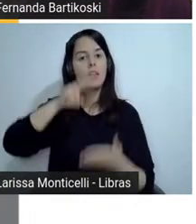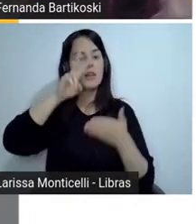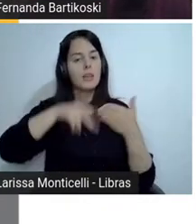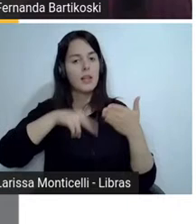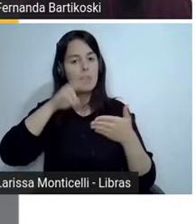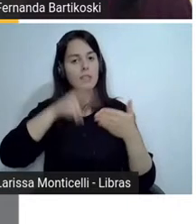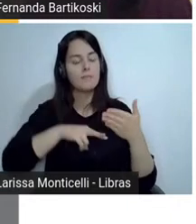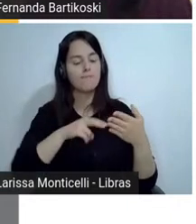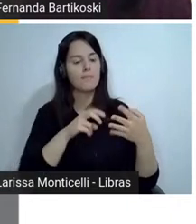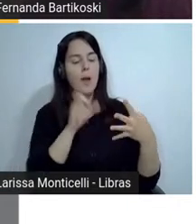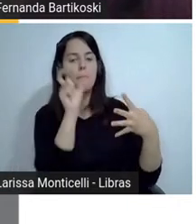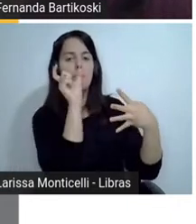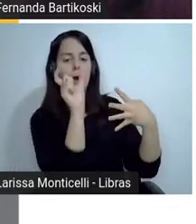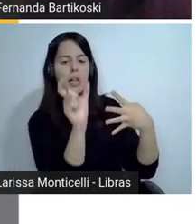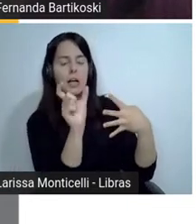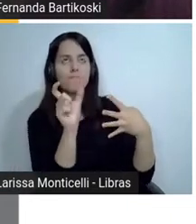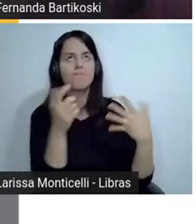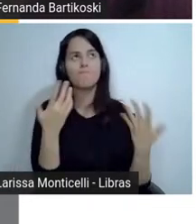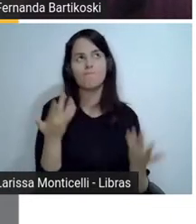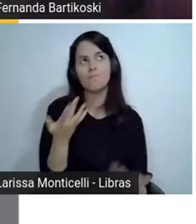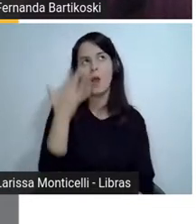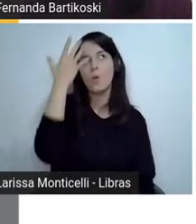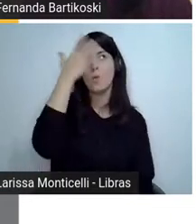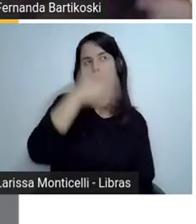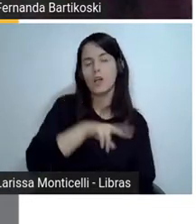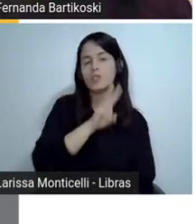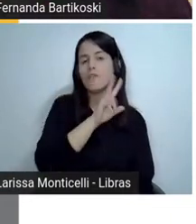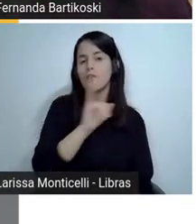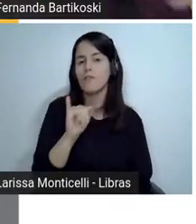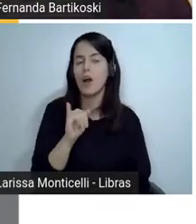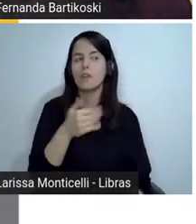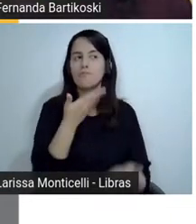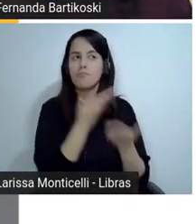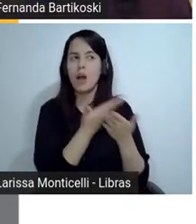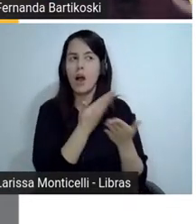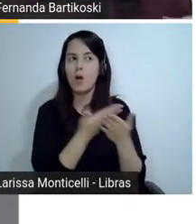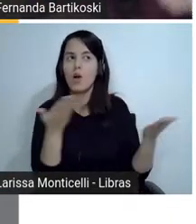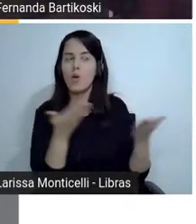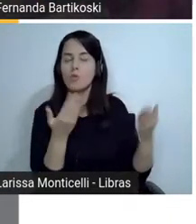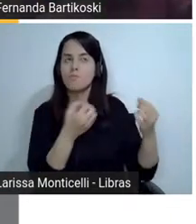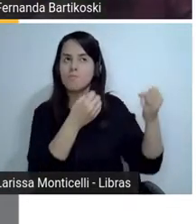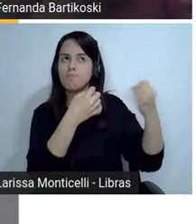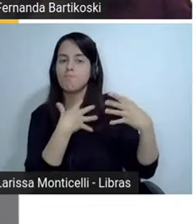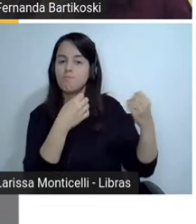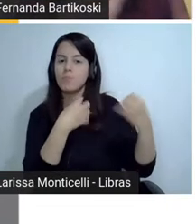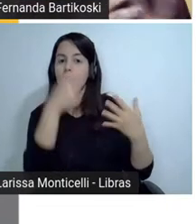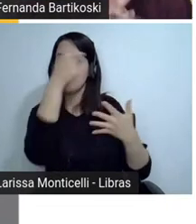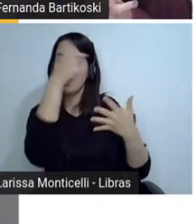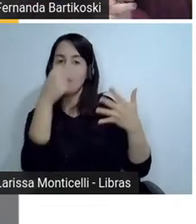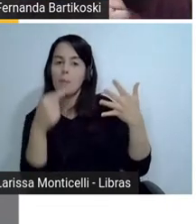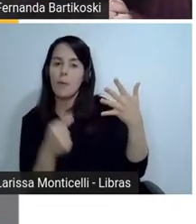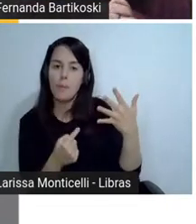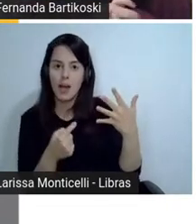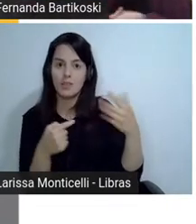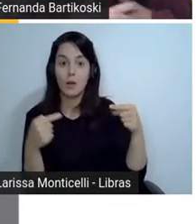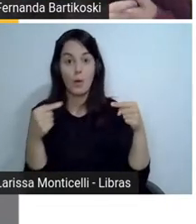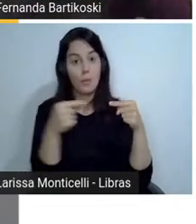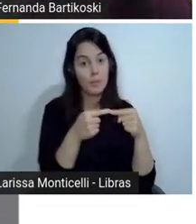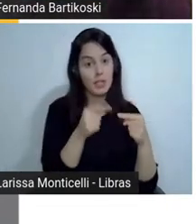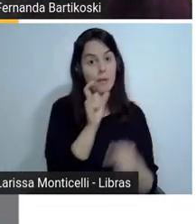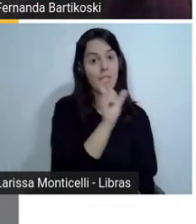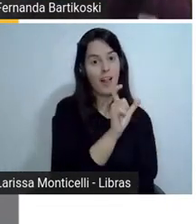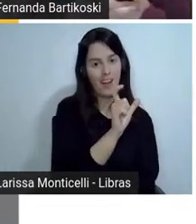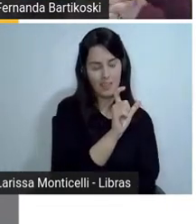palpite sobre o que eles acham que será trabalhado em aula né então que venha à mente o eles acham que é a partir dessas palavras-chave